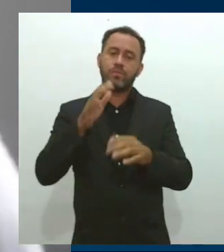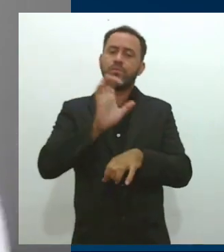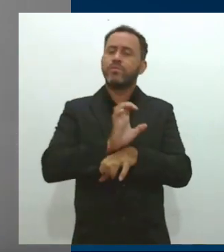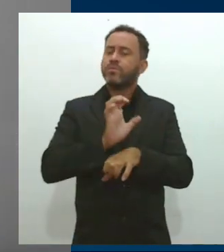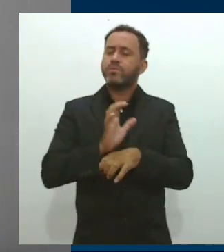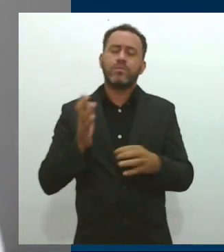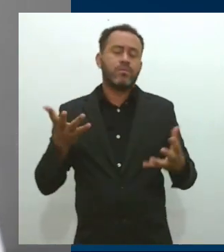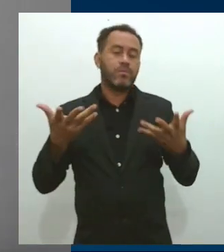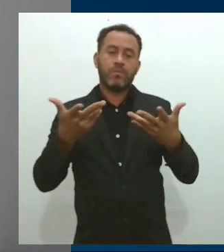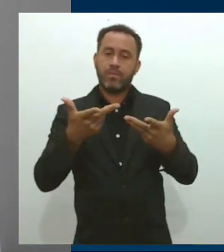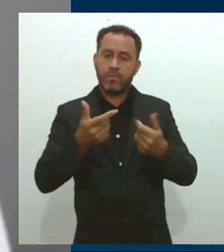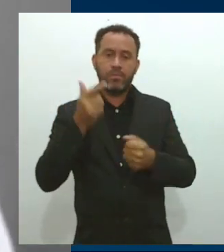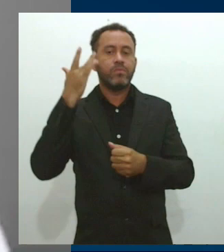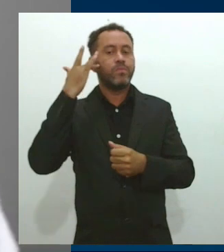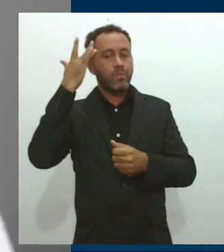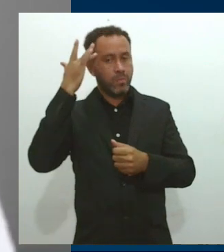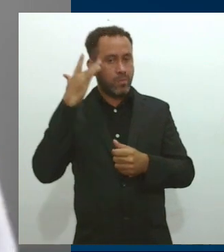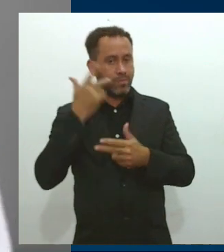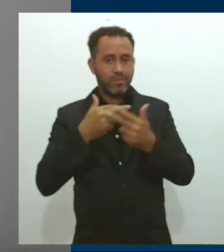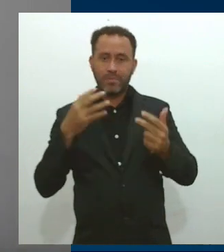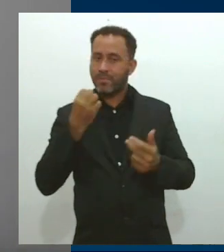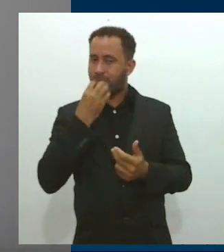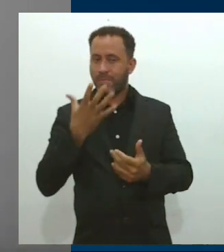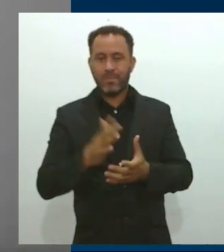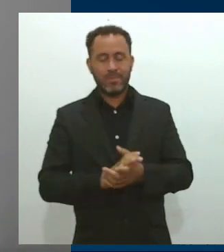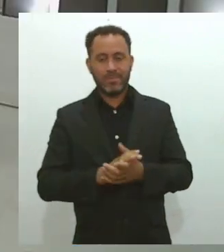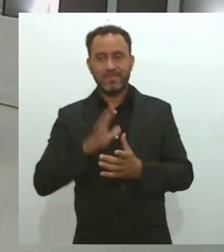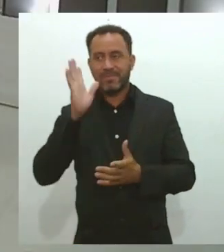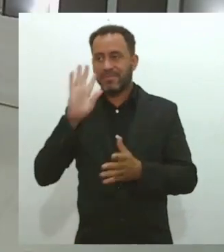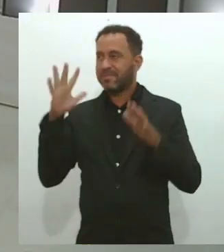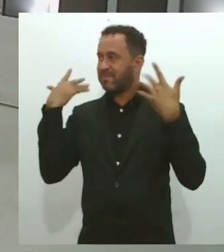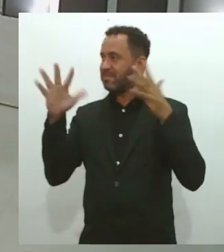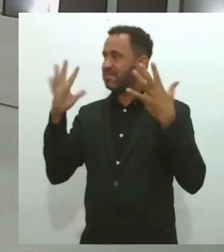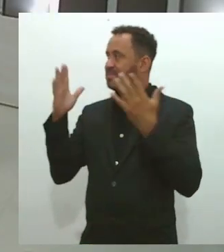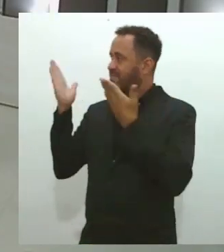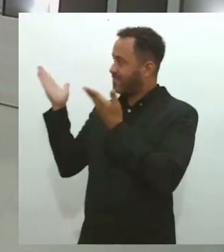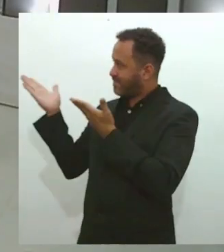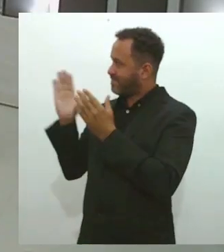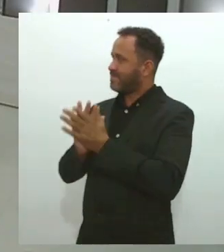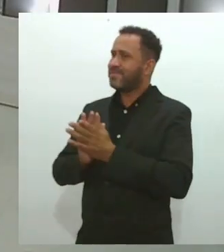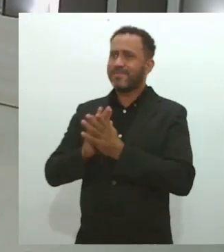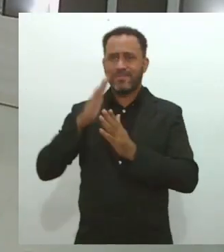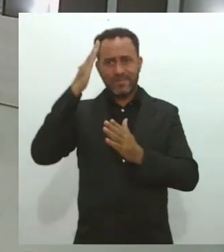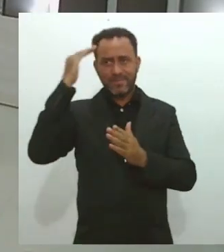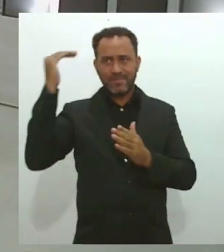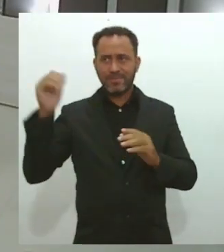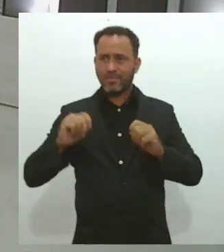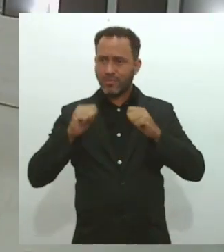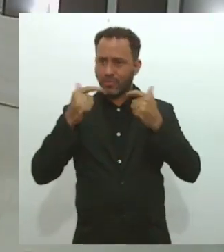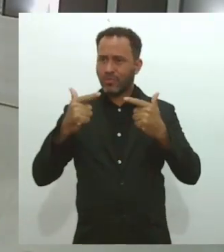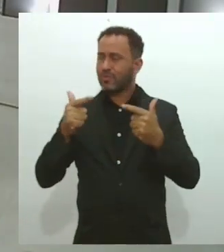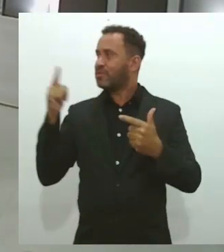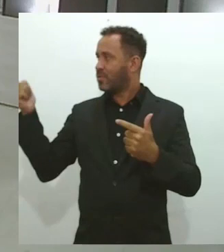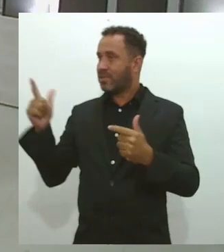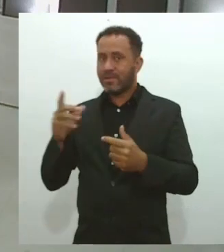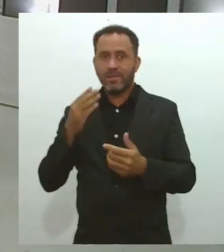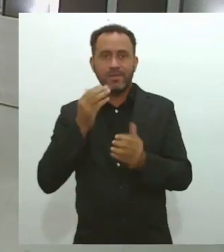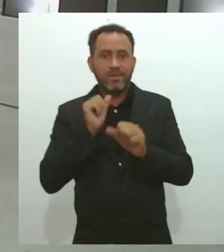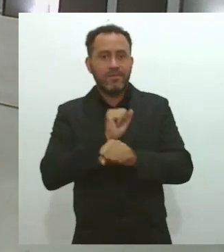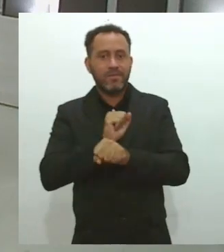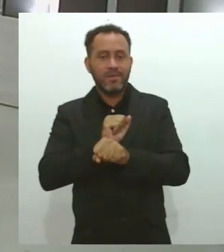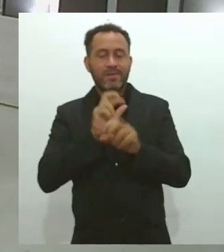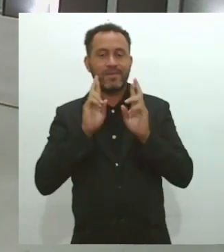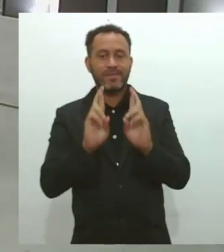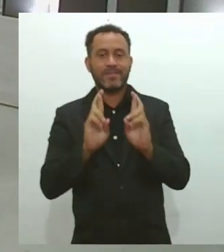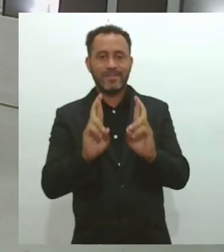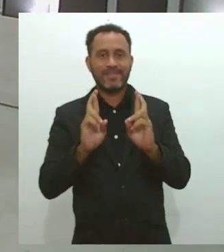estado. Eu acho que está sendo algo incrível. Bacana, parabéns para vocês e sucesso com o álbum. A gente já fica aqui na expectativa, já